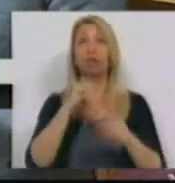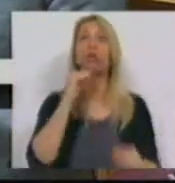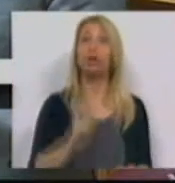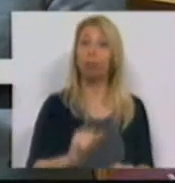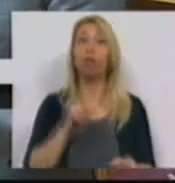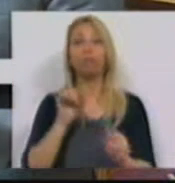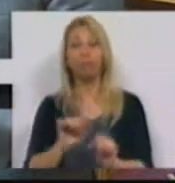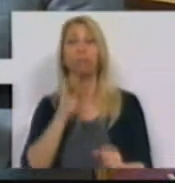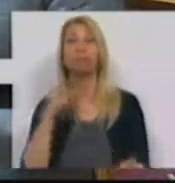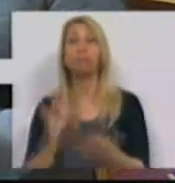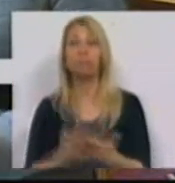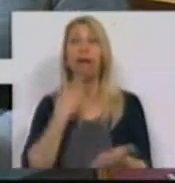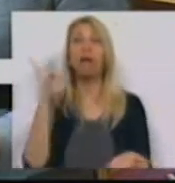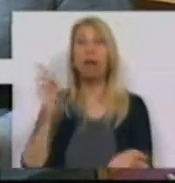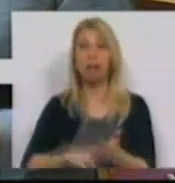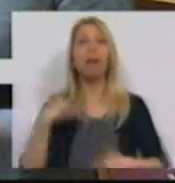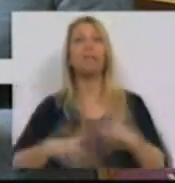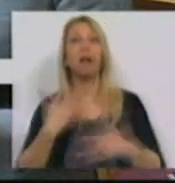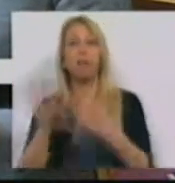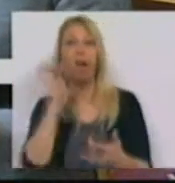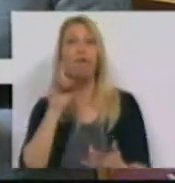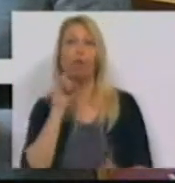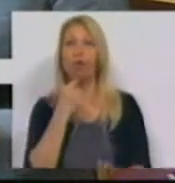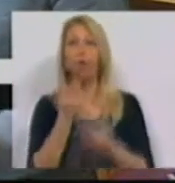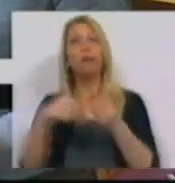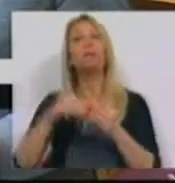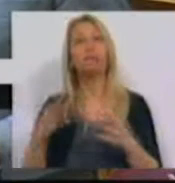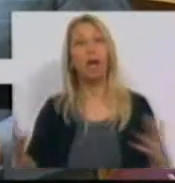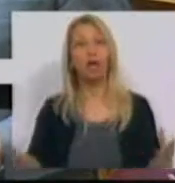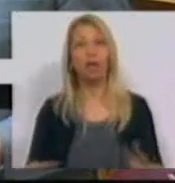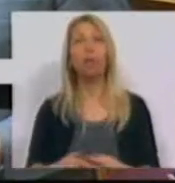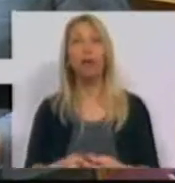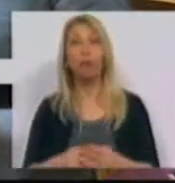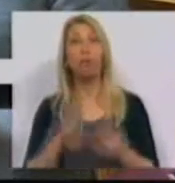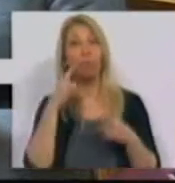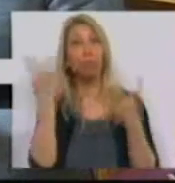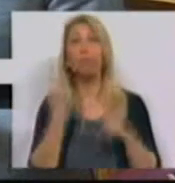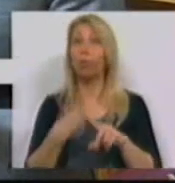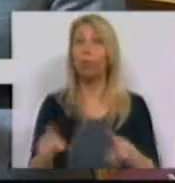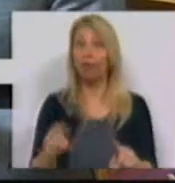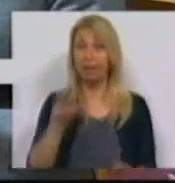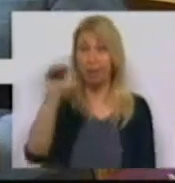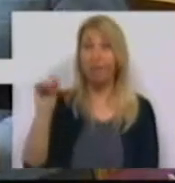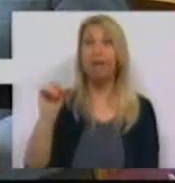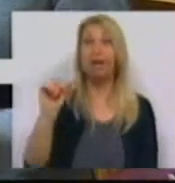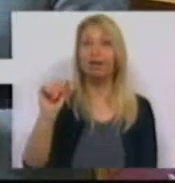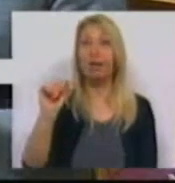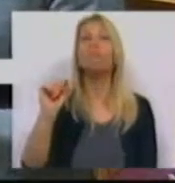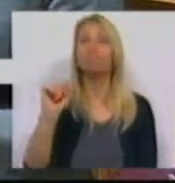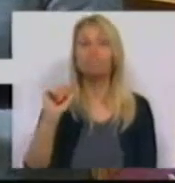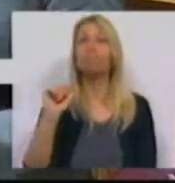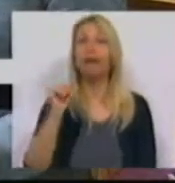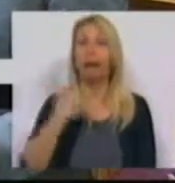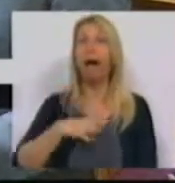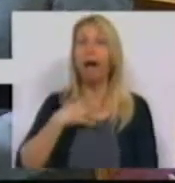realidades dinâmicas de alto valor acrescentado que fariam toda a diferença numa região que clama pela